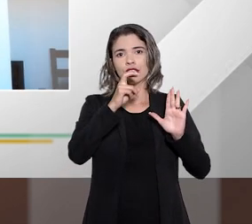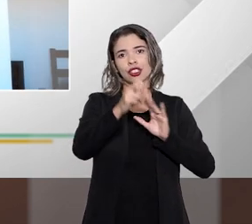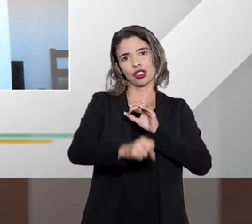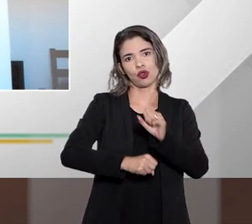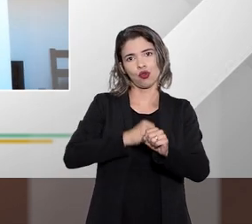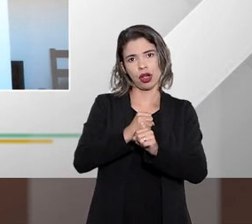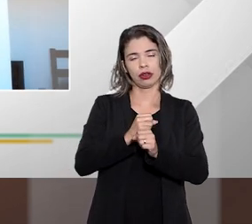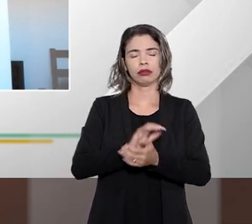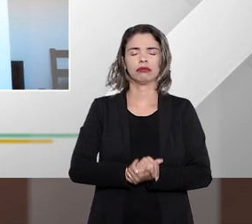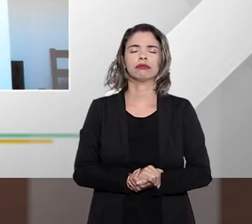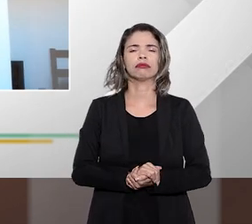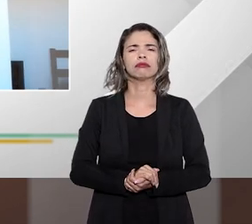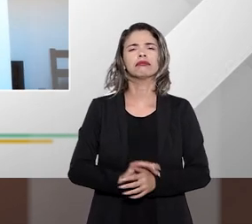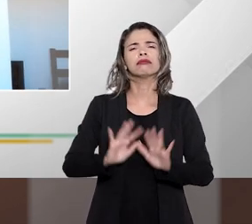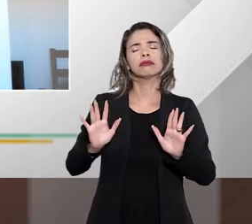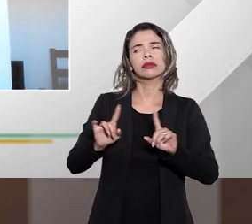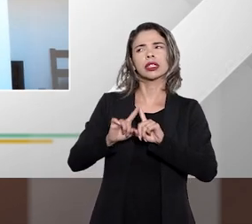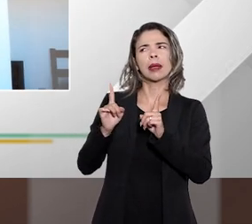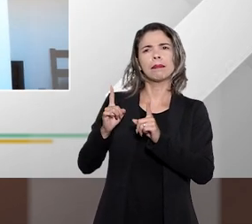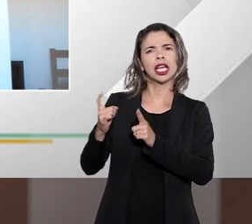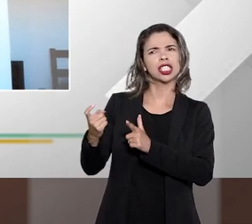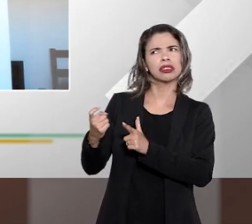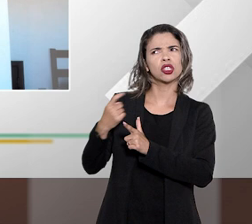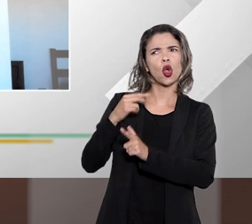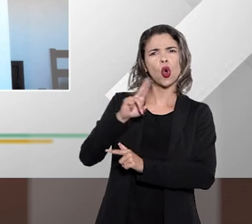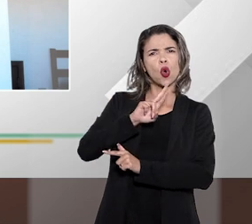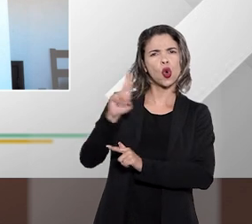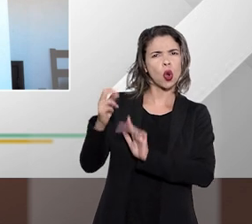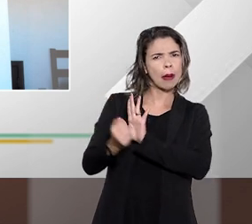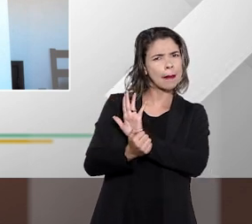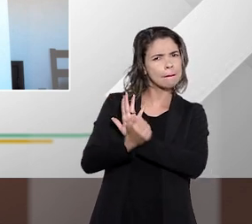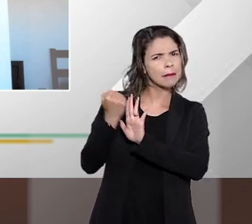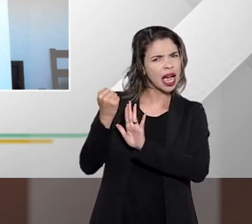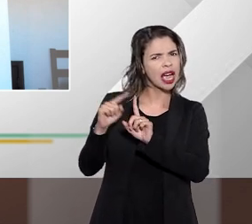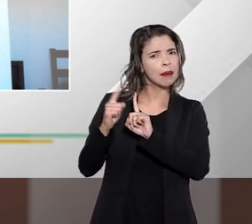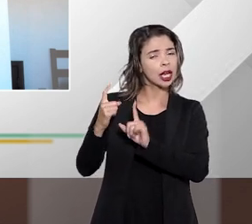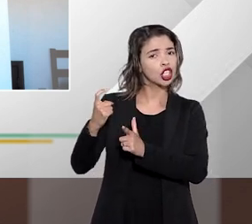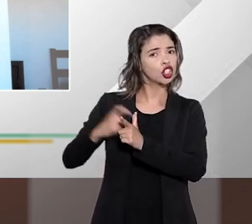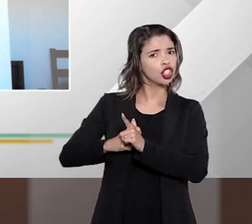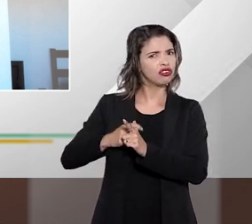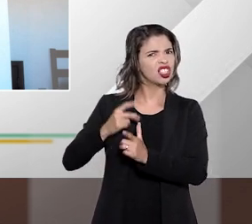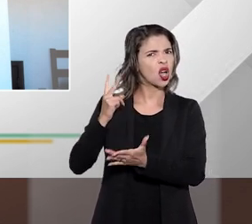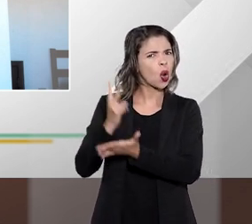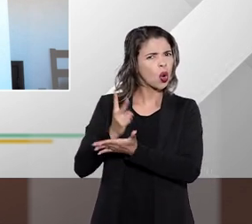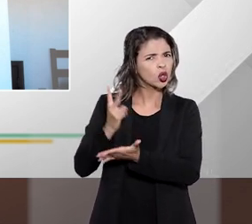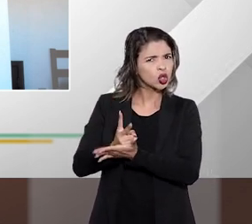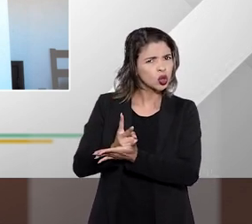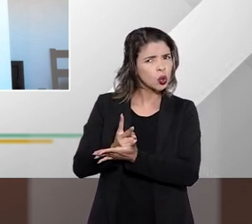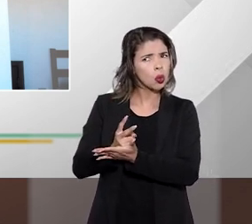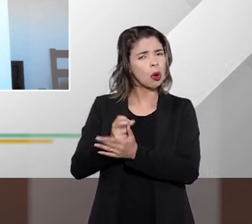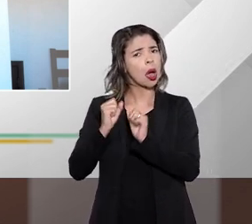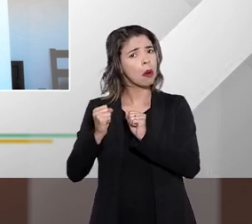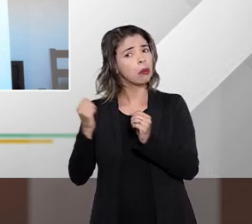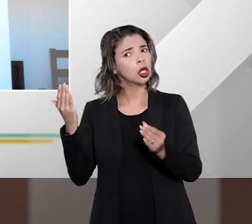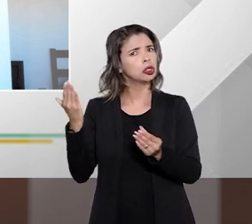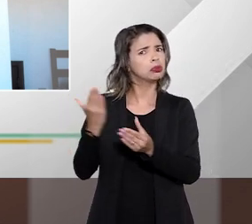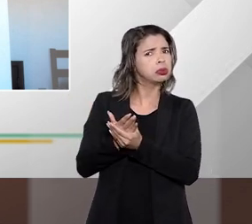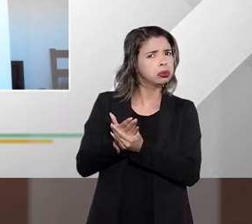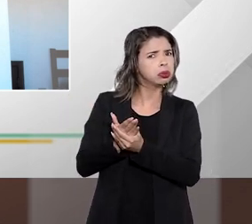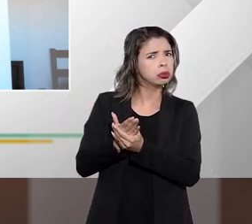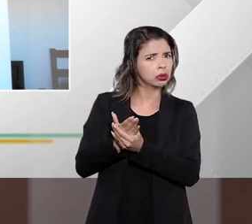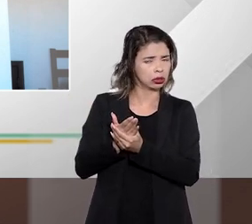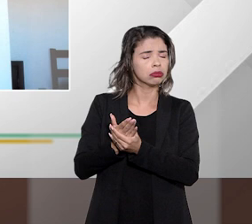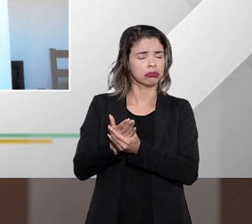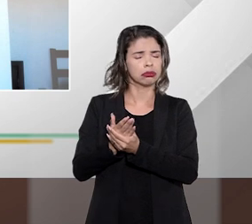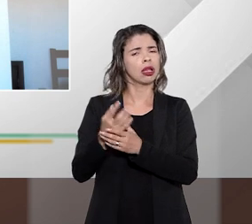parêntese aí professor essa dívida continua ela permanece e pode por exemplo ser judicializada ela sai dos